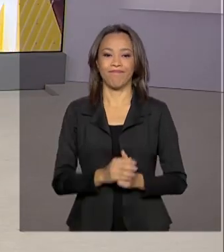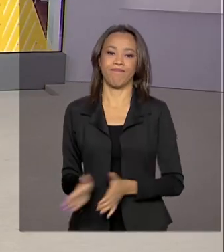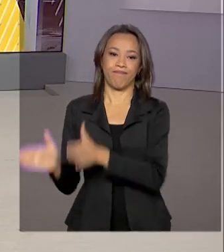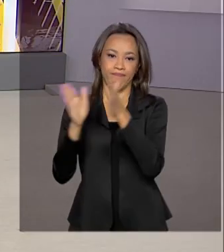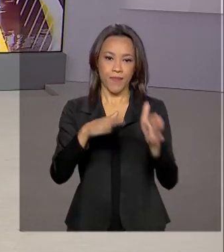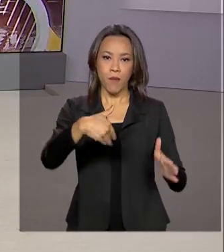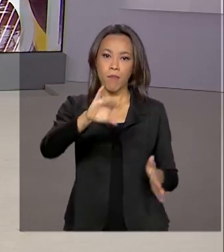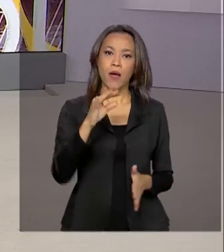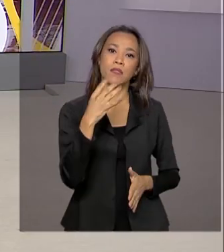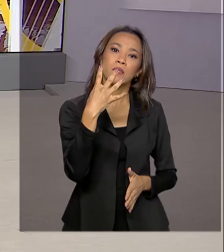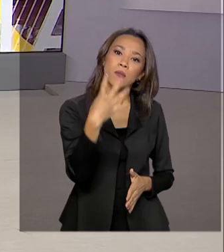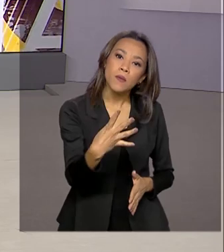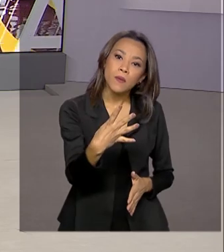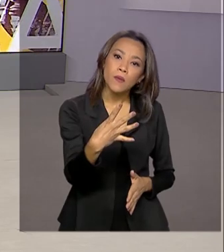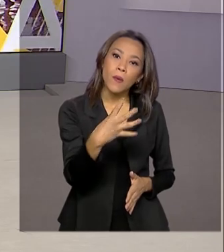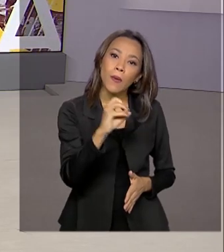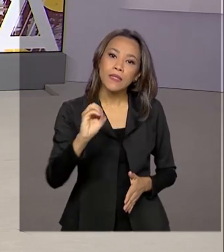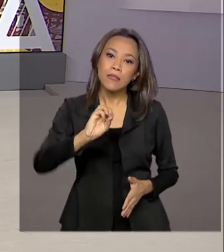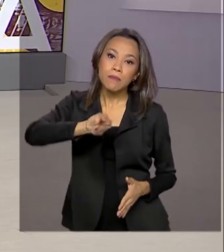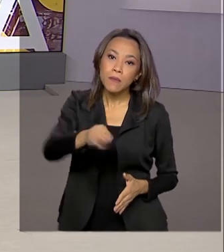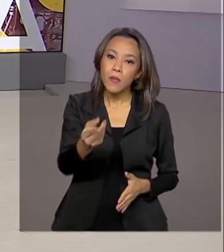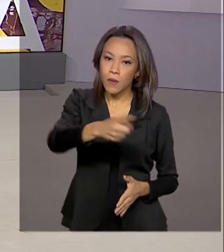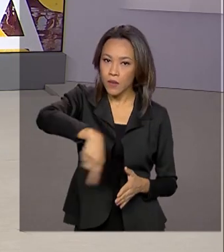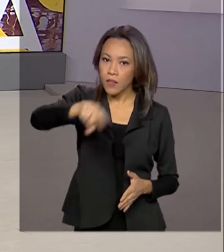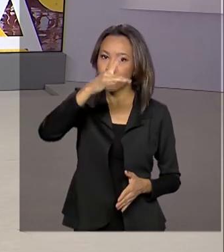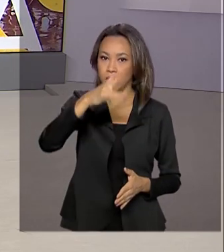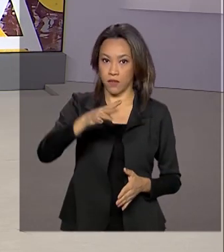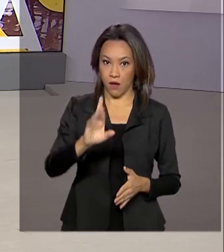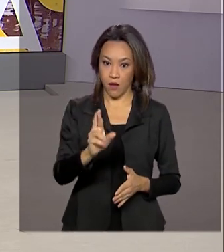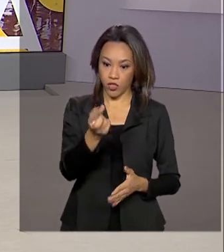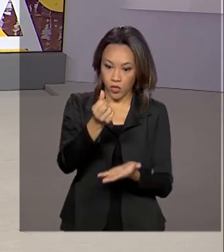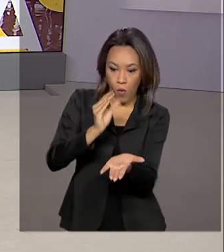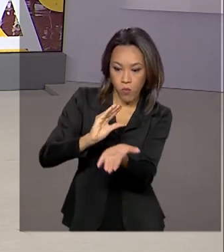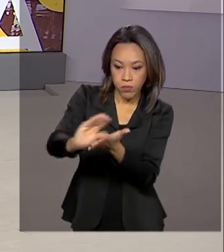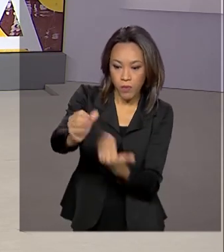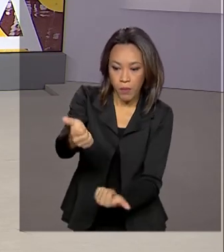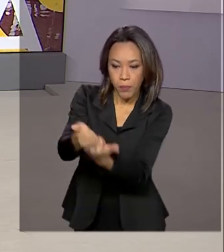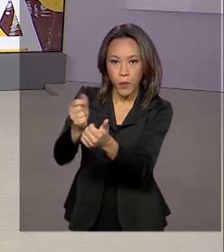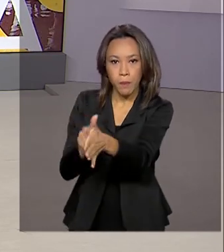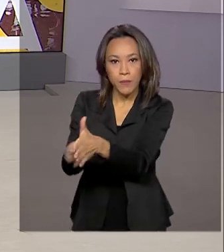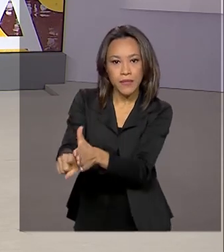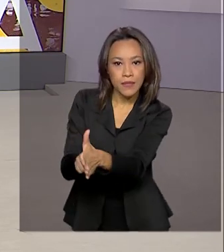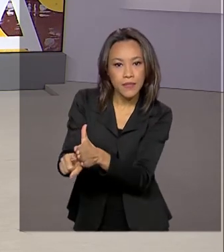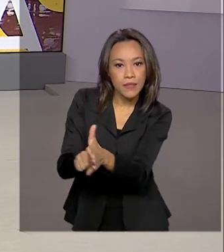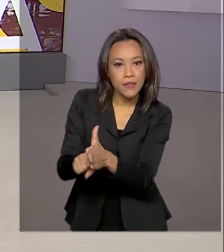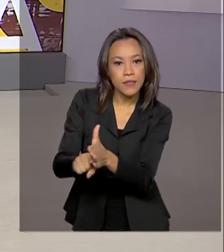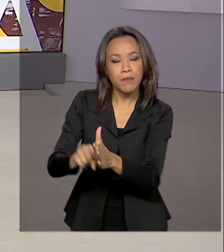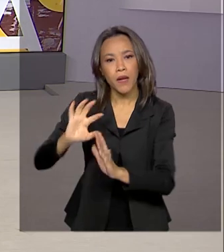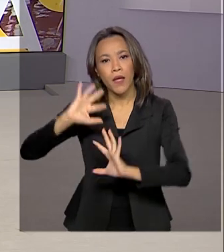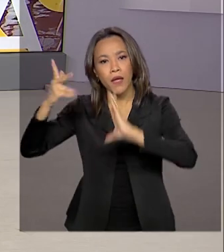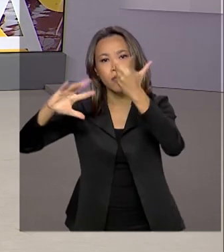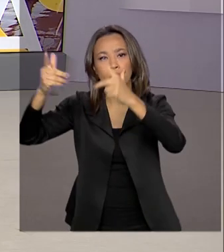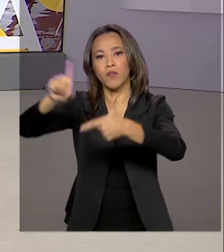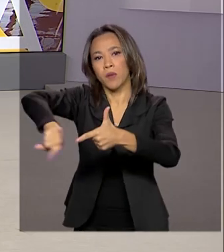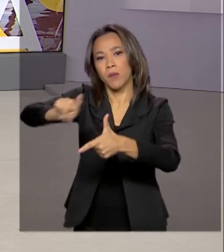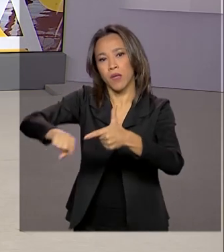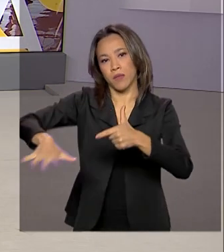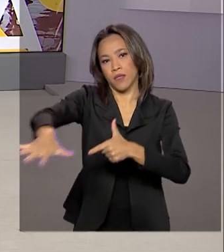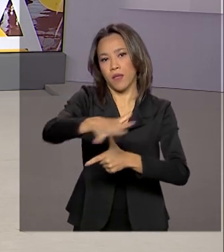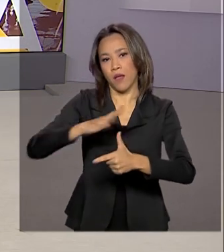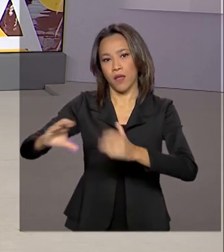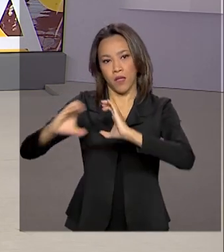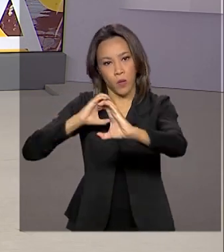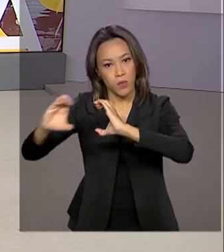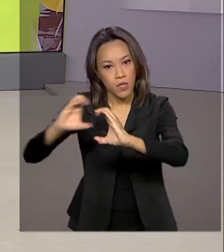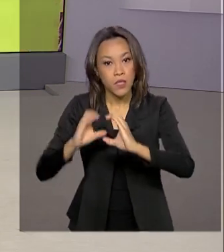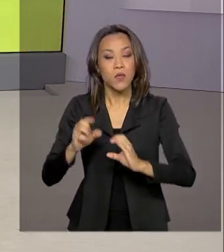de 400 milhões de reais vão financiar pesquisas e desenvolvimento de soluções em telecomunicações. O dinheiro vai